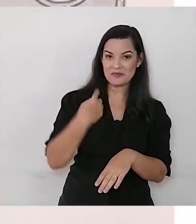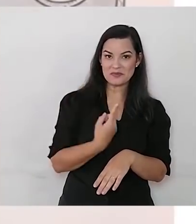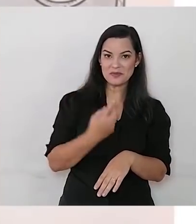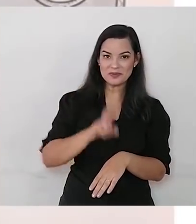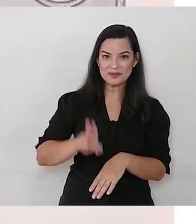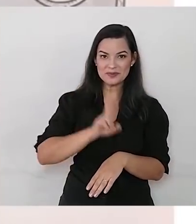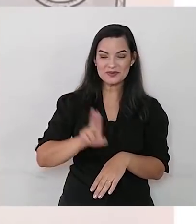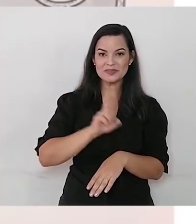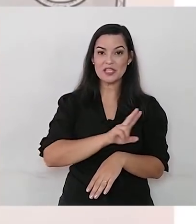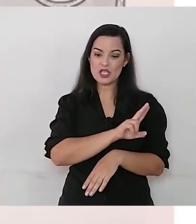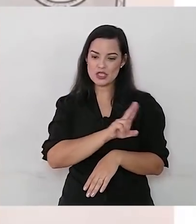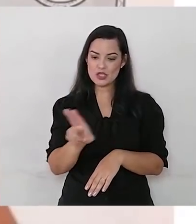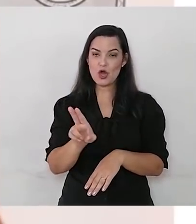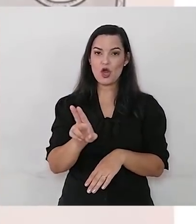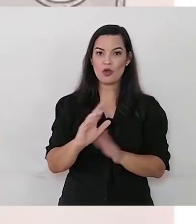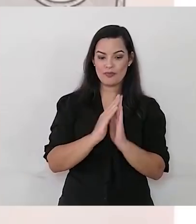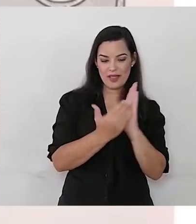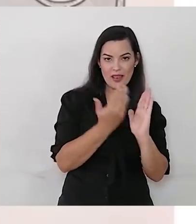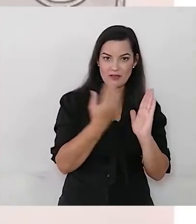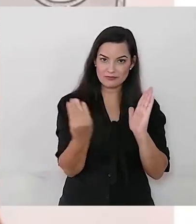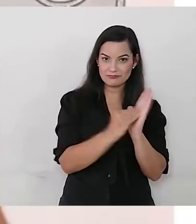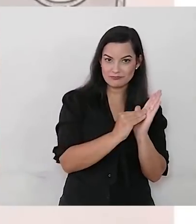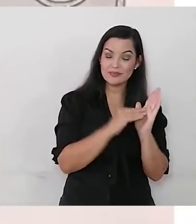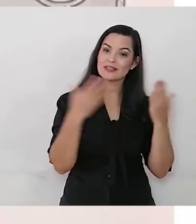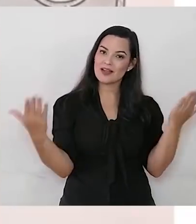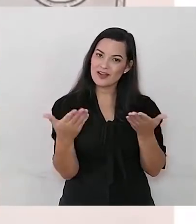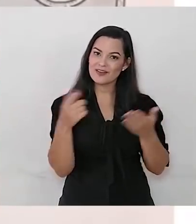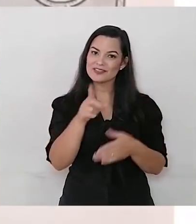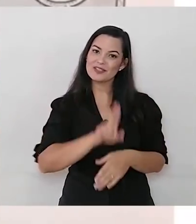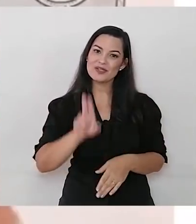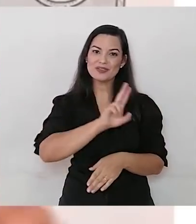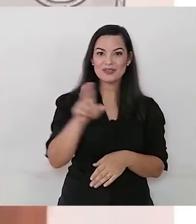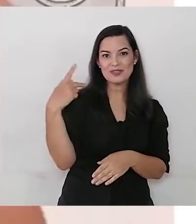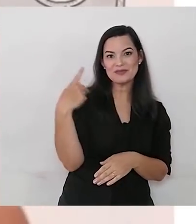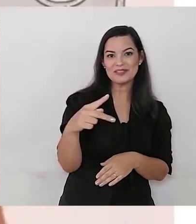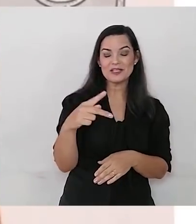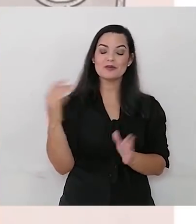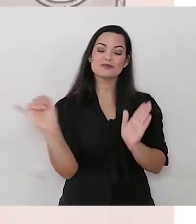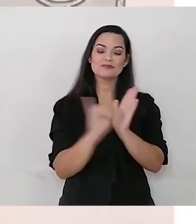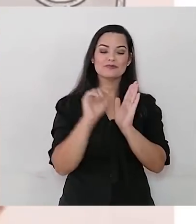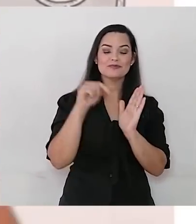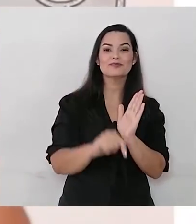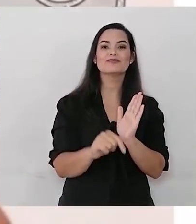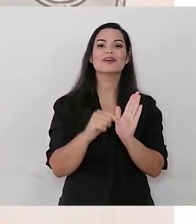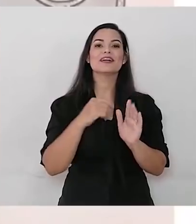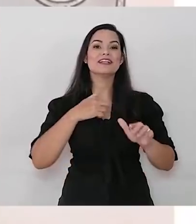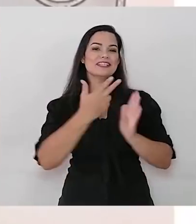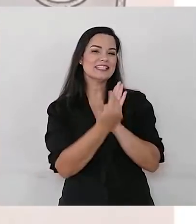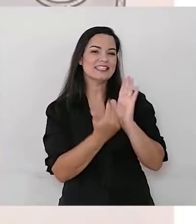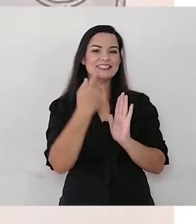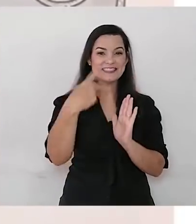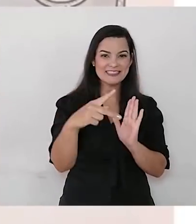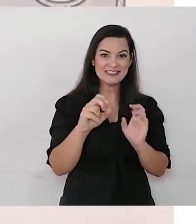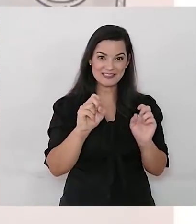identificar os nossos materiais, os nossos livros? E agora você vai usar o seu nome para identificar a sua obra.